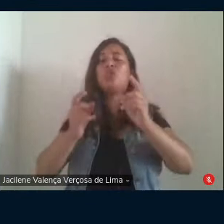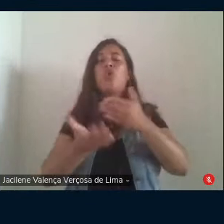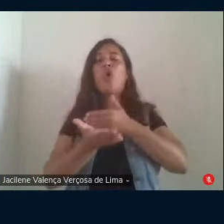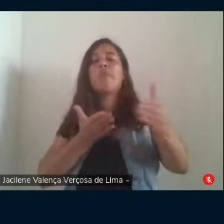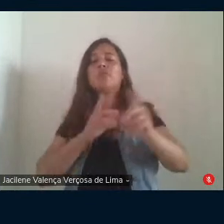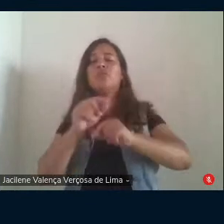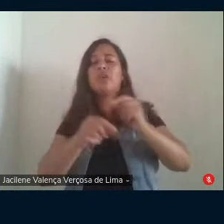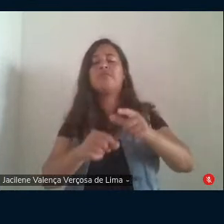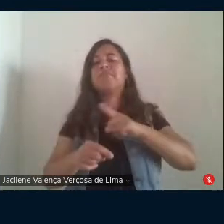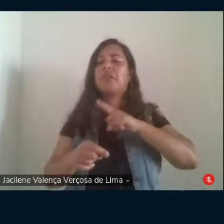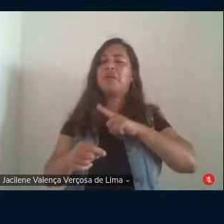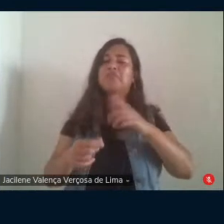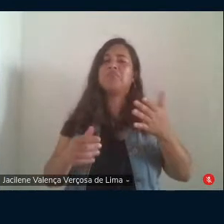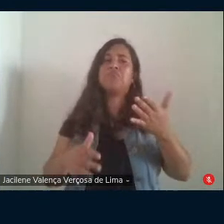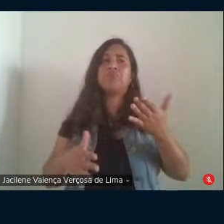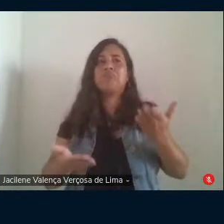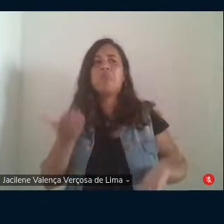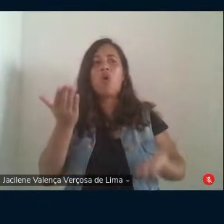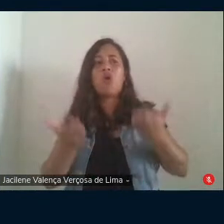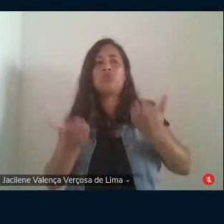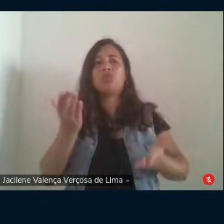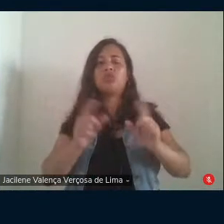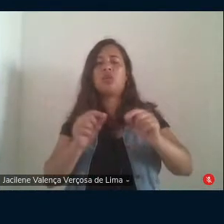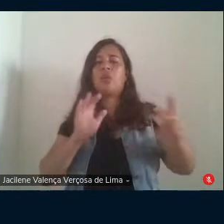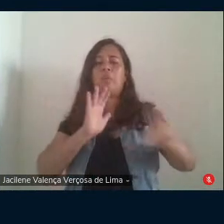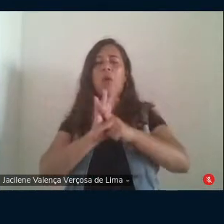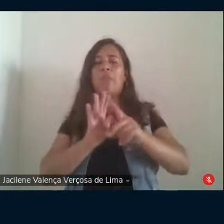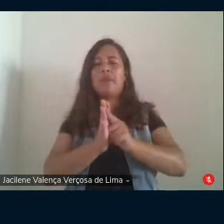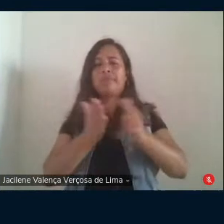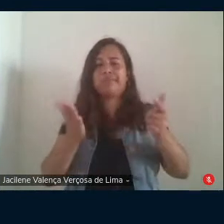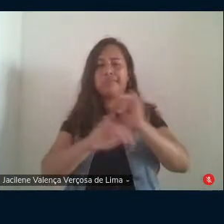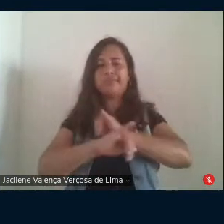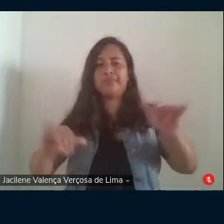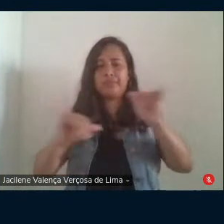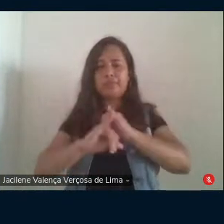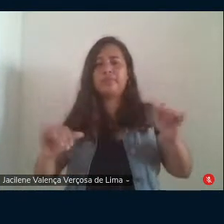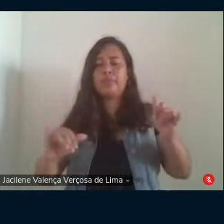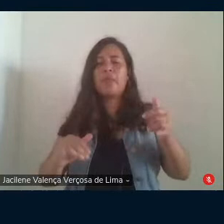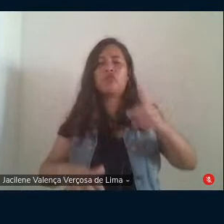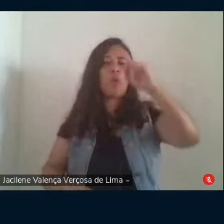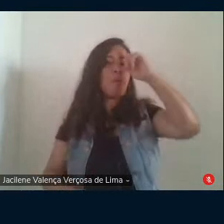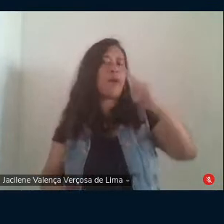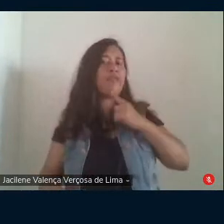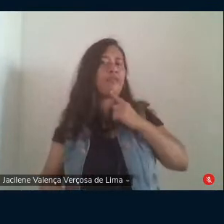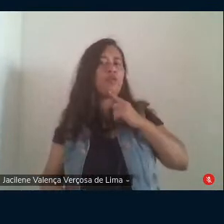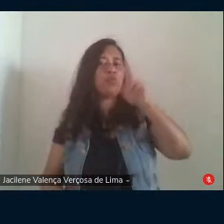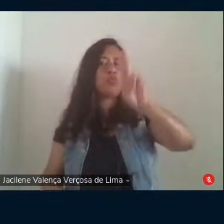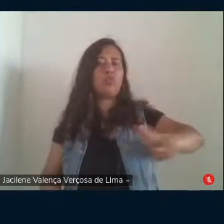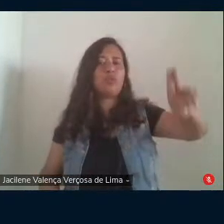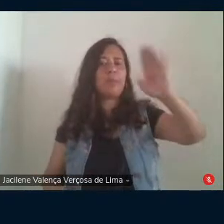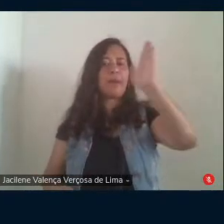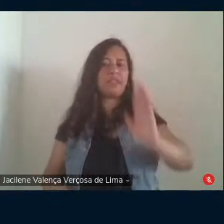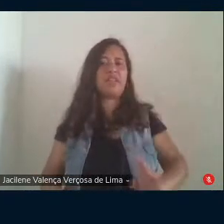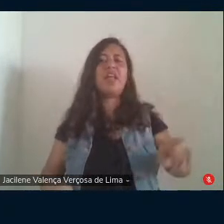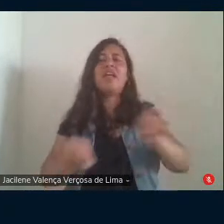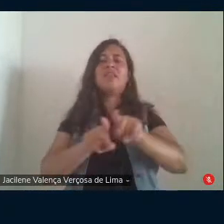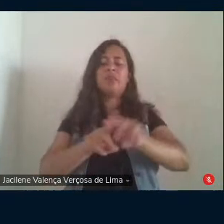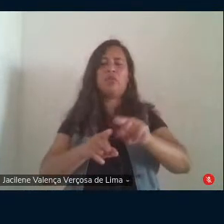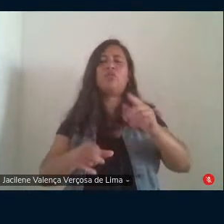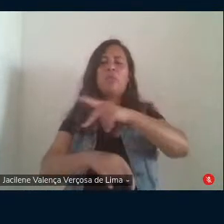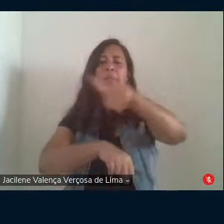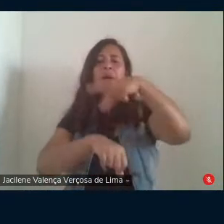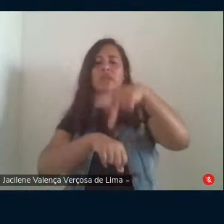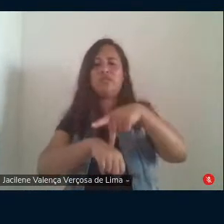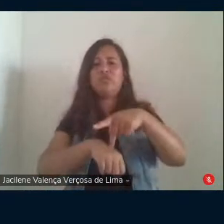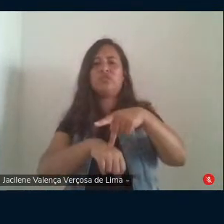ponderação realçada na própria matéria o perfil da universidade brasileira e também nos países desenvolvidos é de